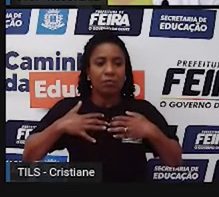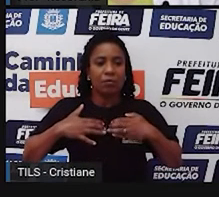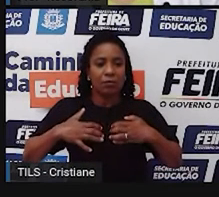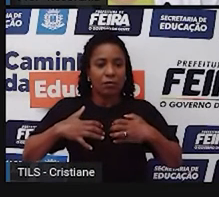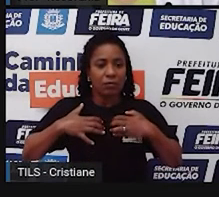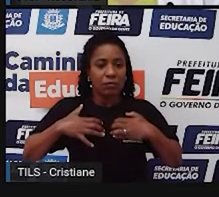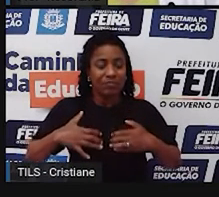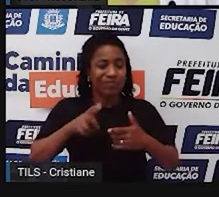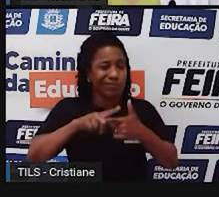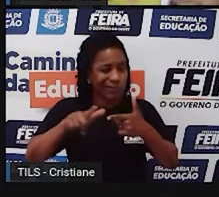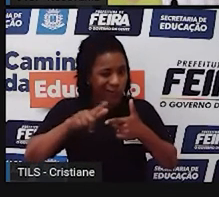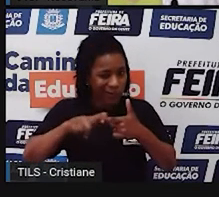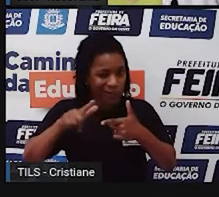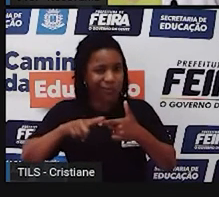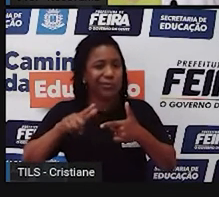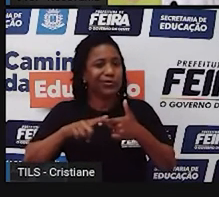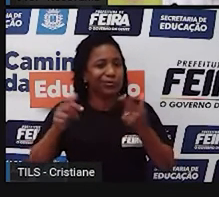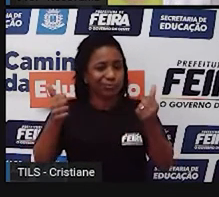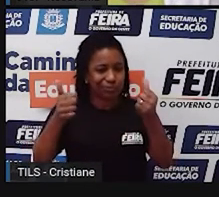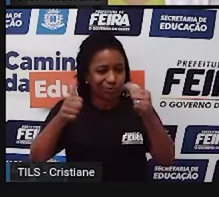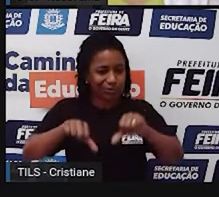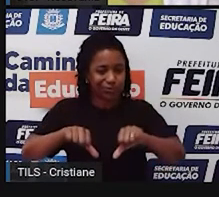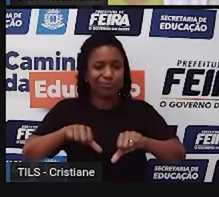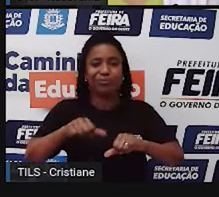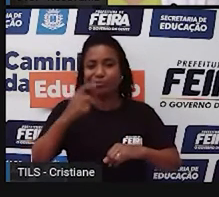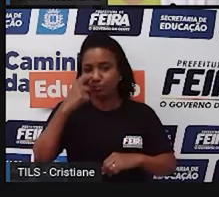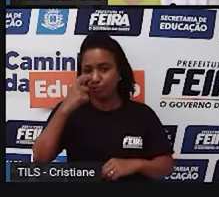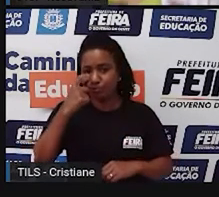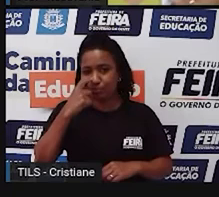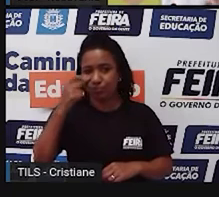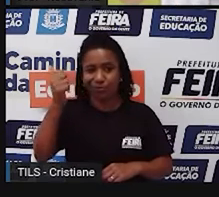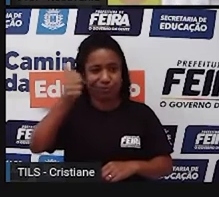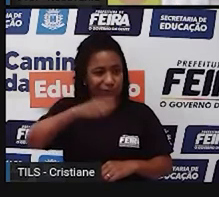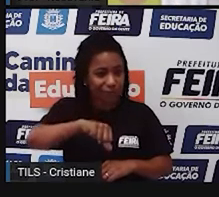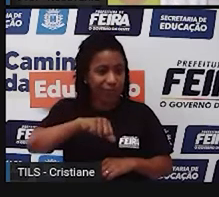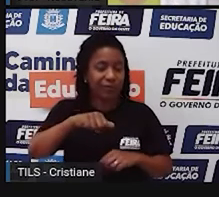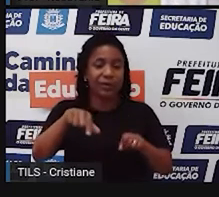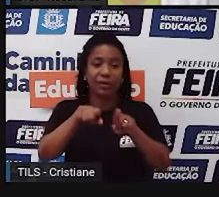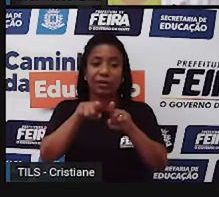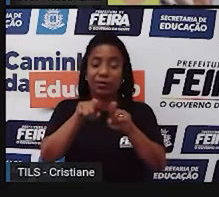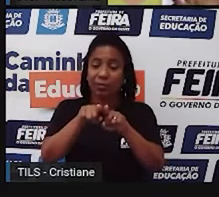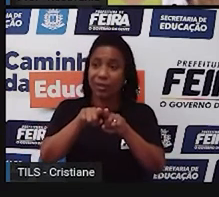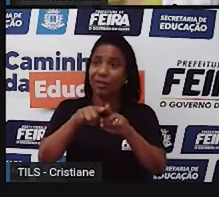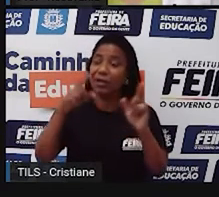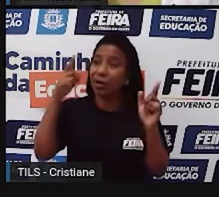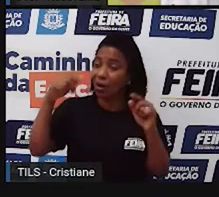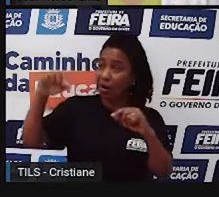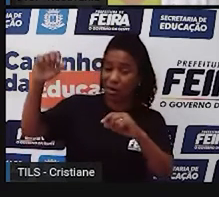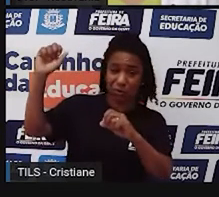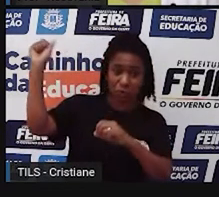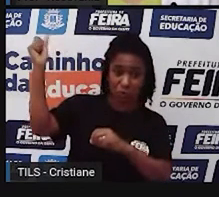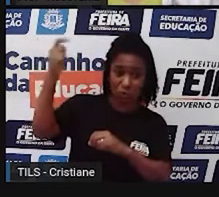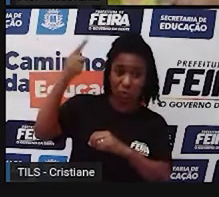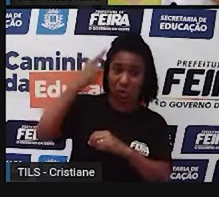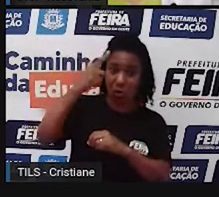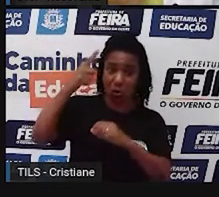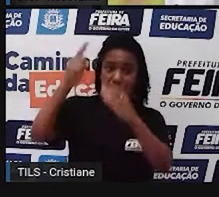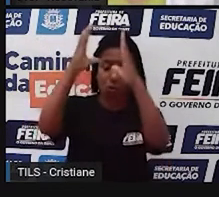problemas respiratórios. A própria luminosidade do dia, ela é transformada. Então, o homem,